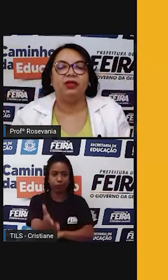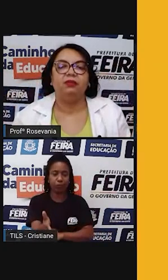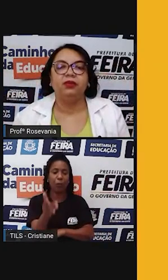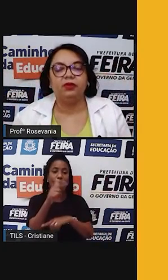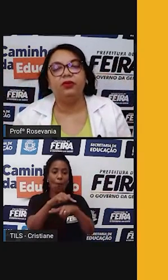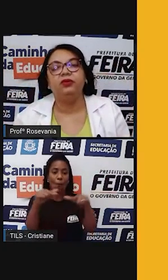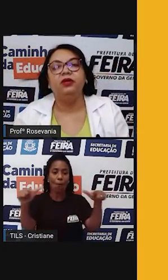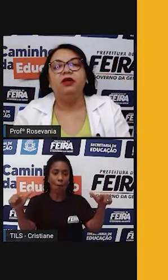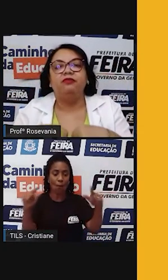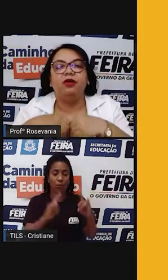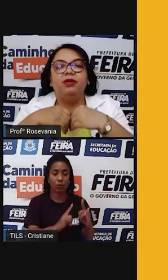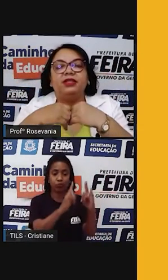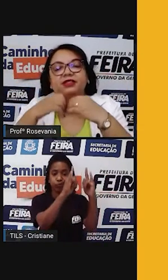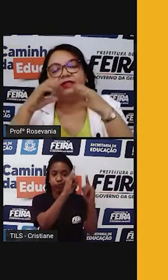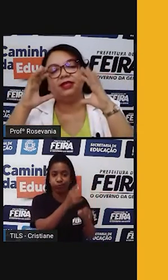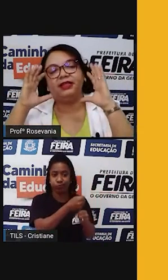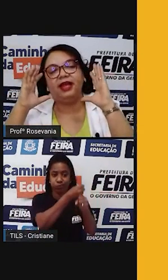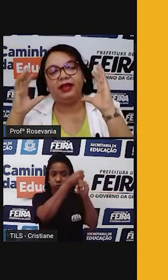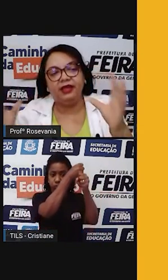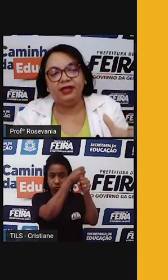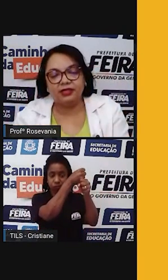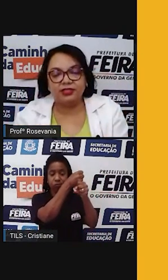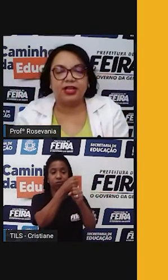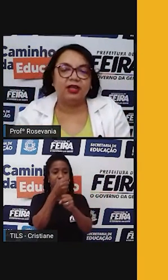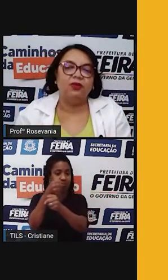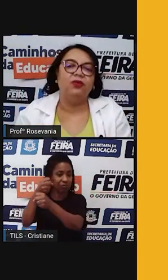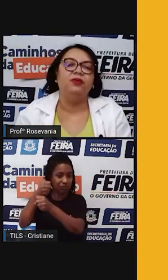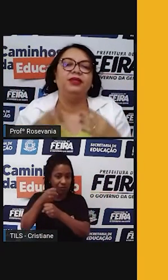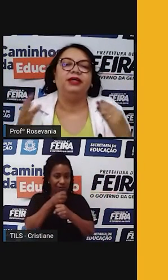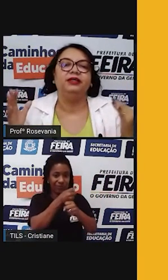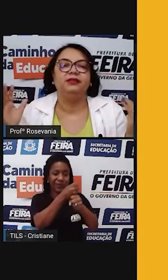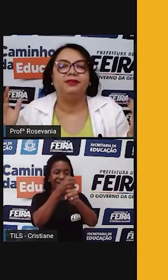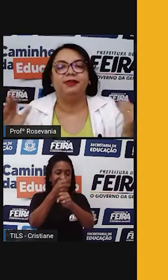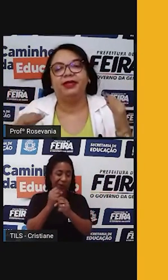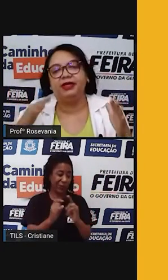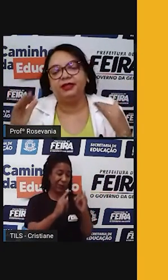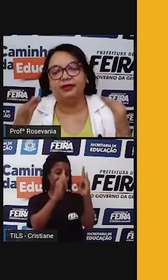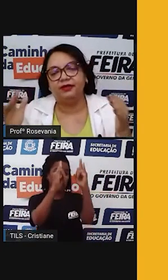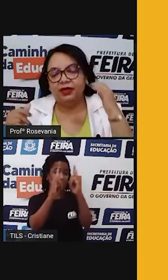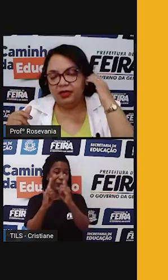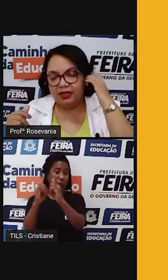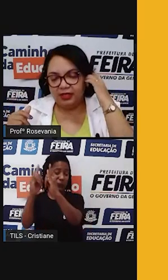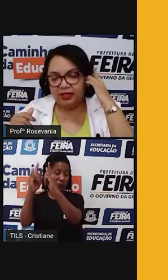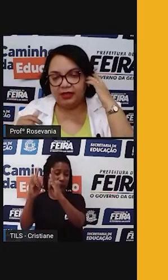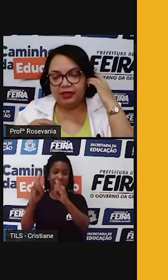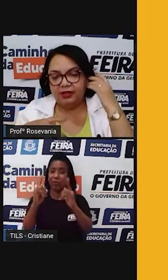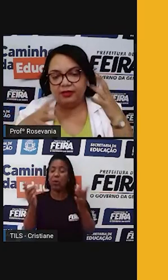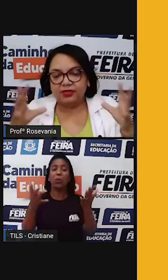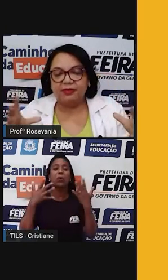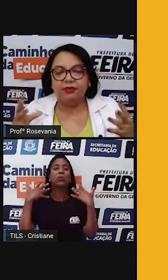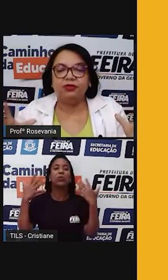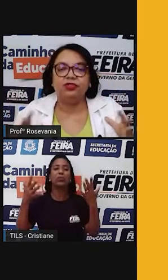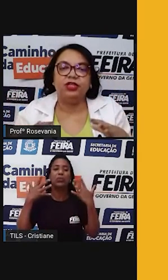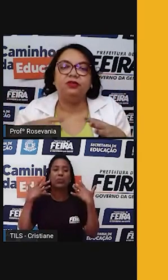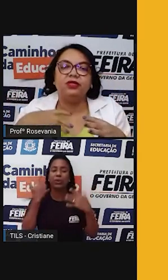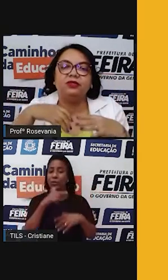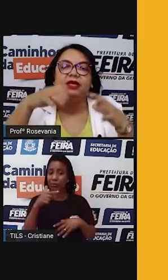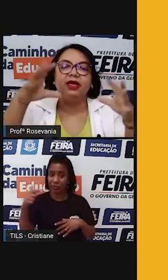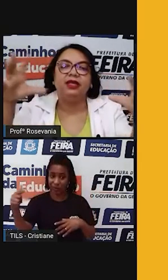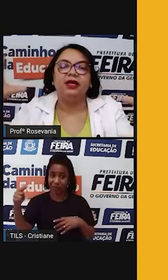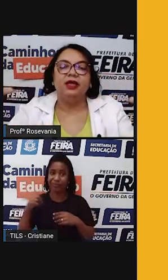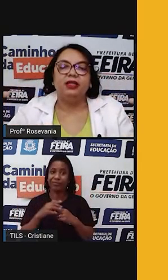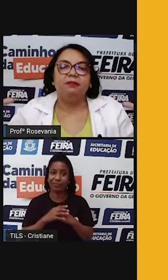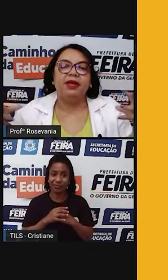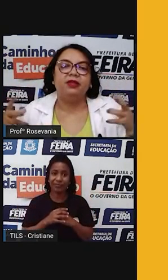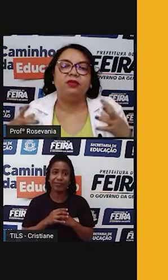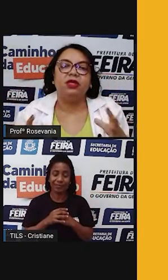armado o tempo todo, formando às vezes até ilhas de calor, né, para quem não sabe muito direito isso, é